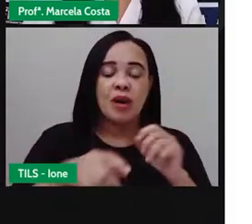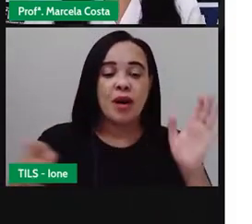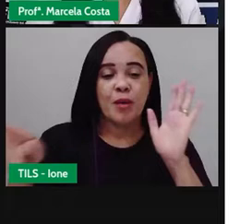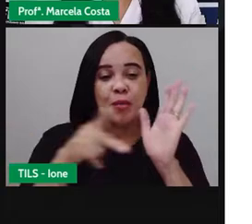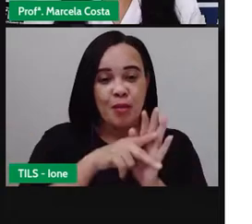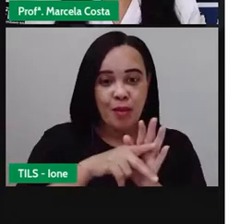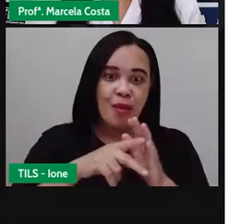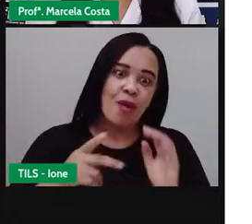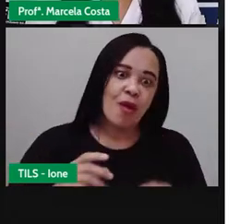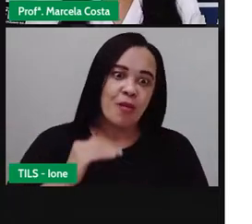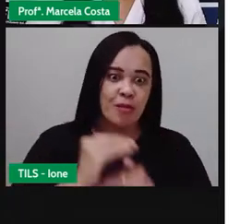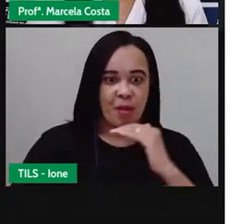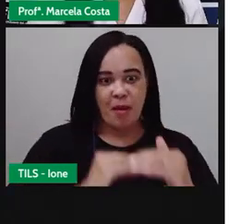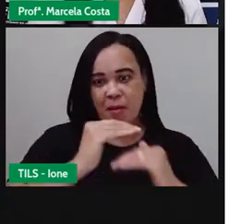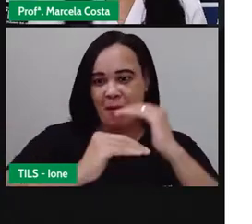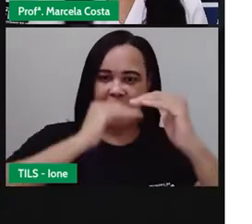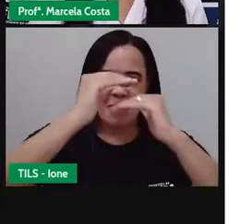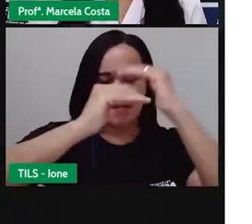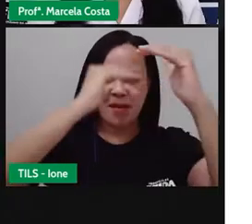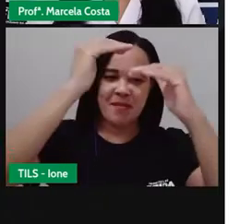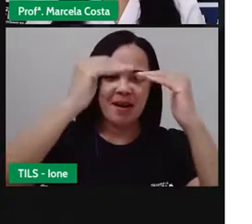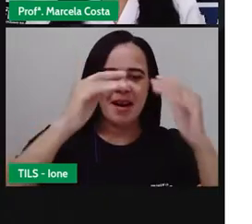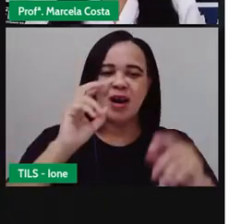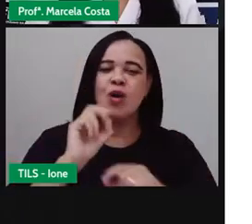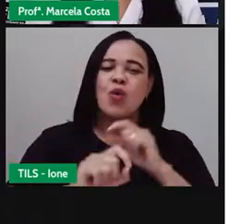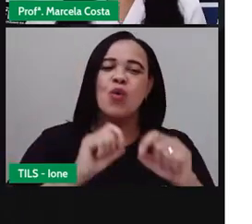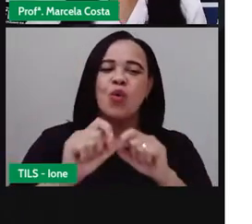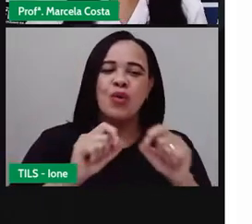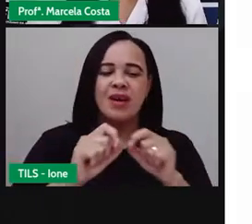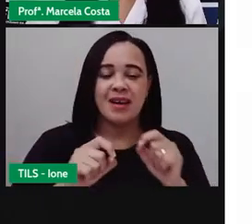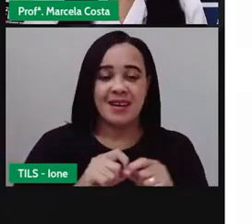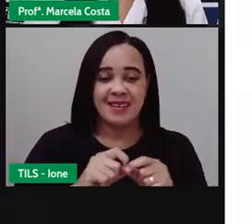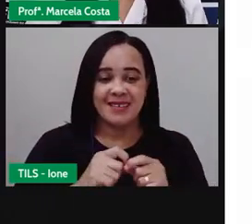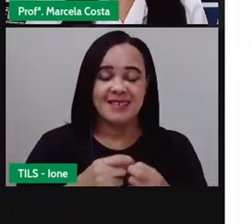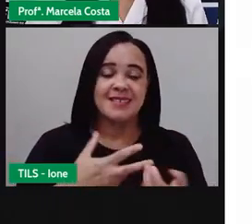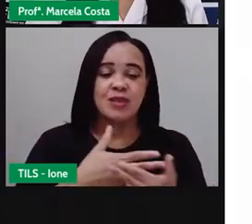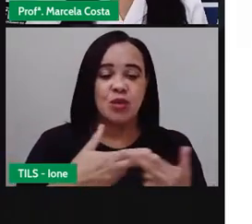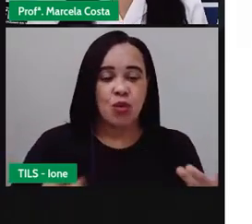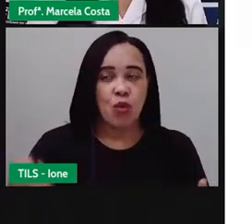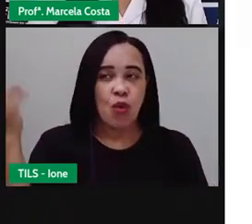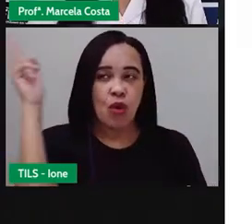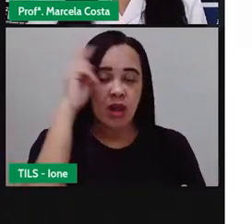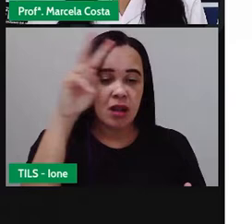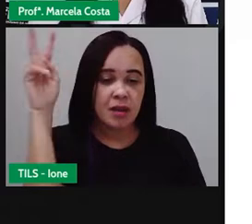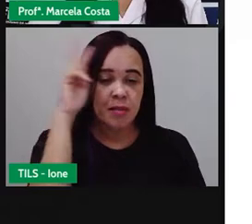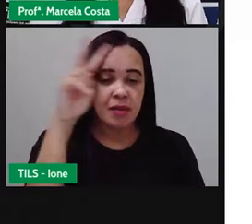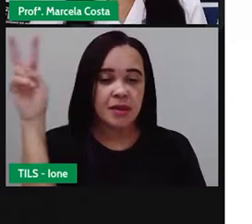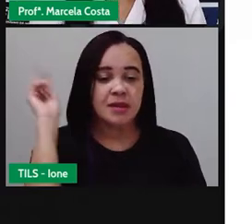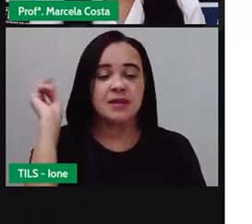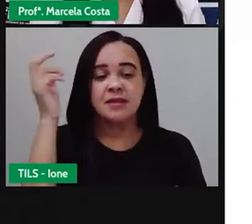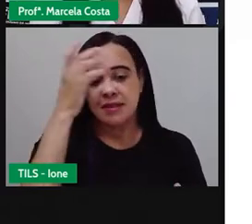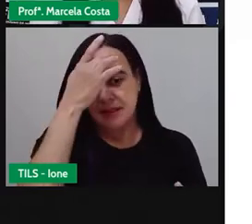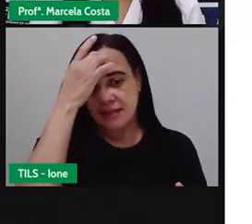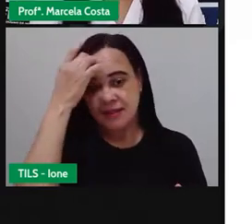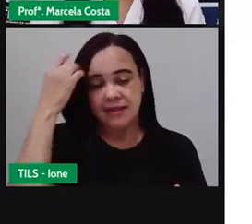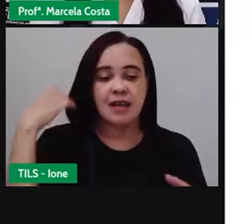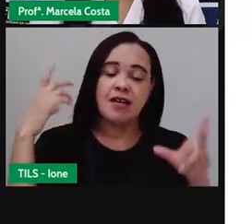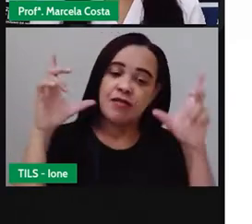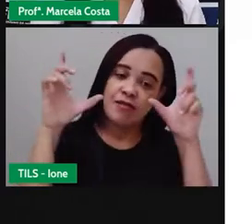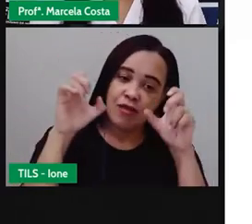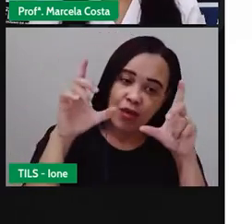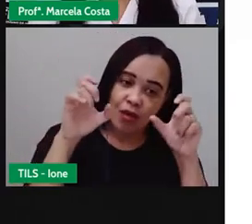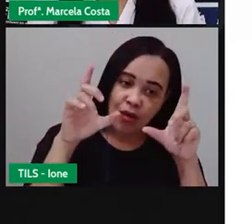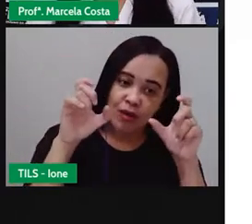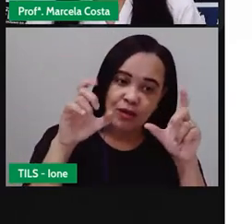por meio de registros das suas lembranças, registros de fotográficos, por exemplo,